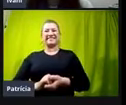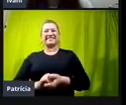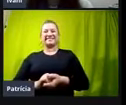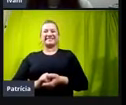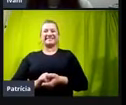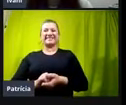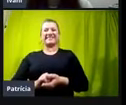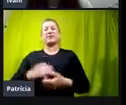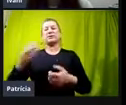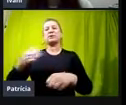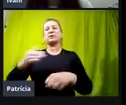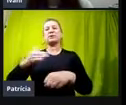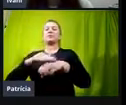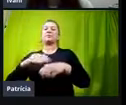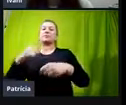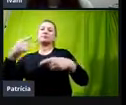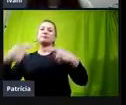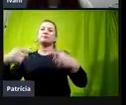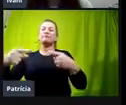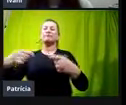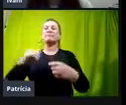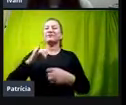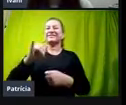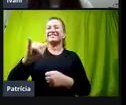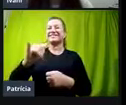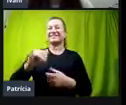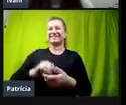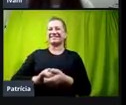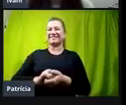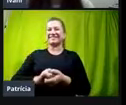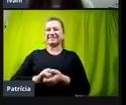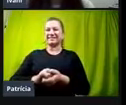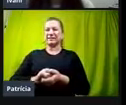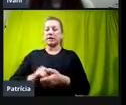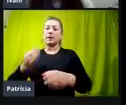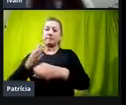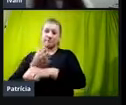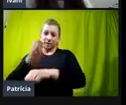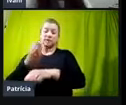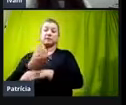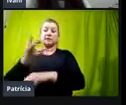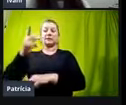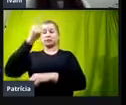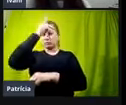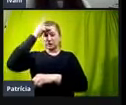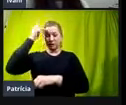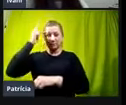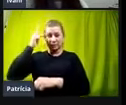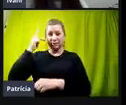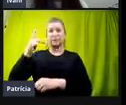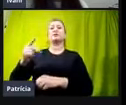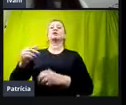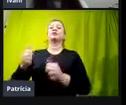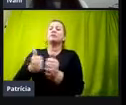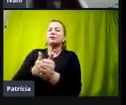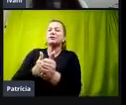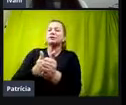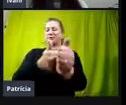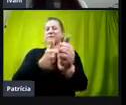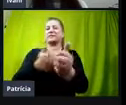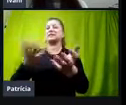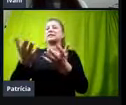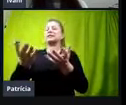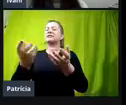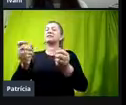comentar que pela participação das pessoas aqui que estão nos acompanhando, se alguém quiser fazer